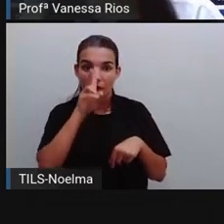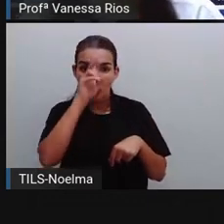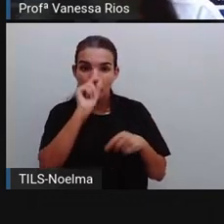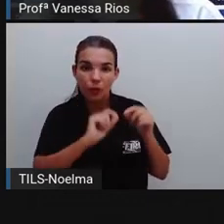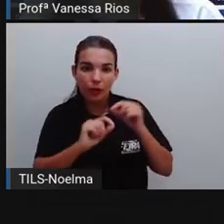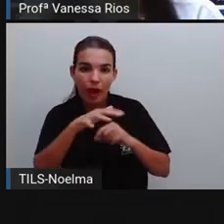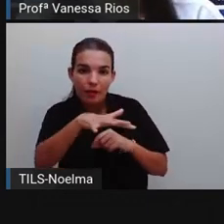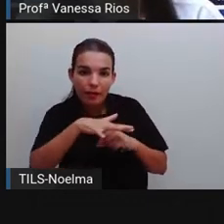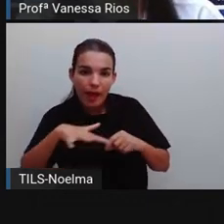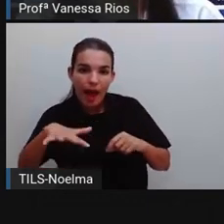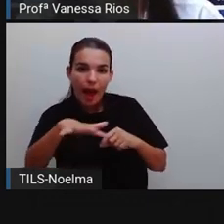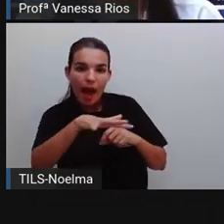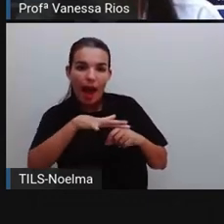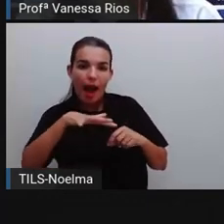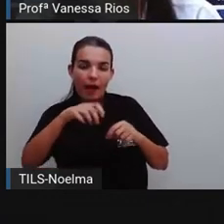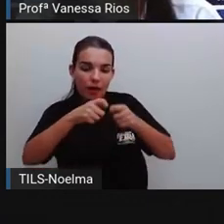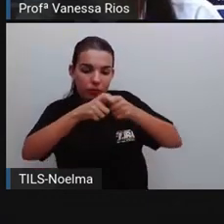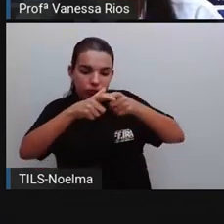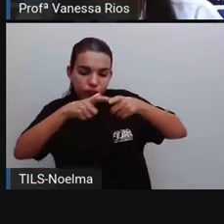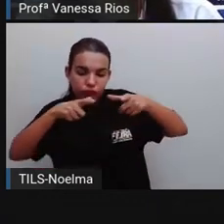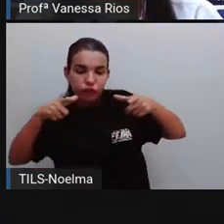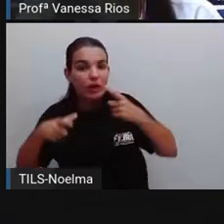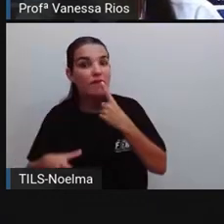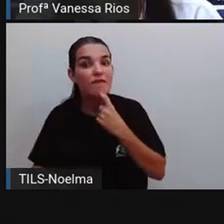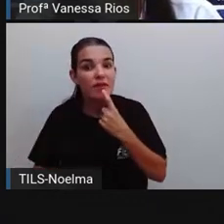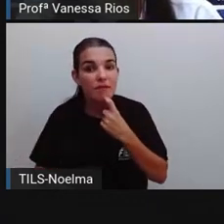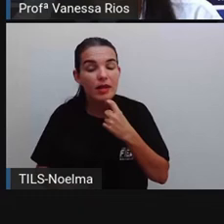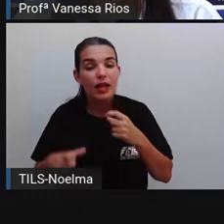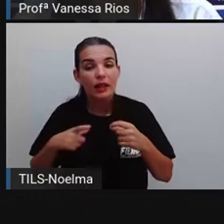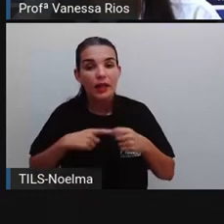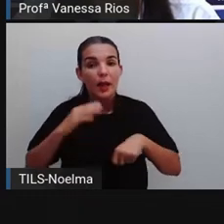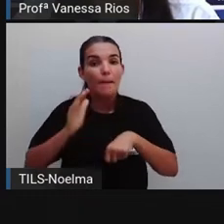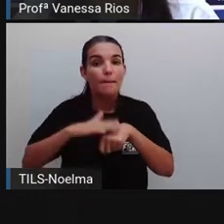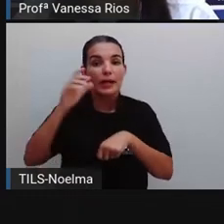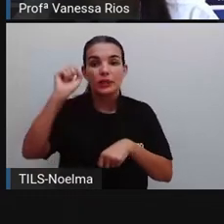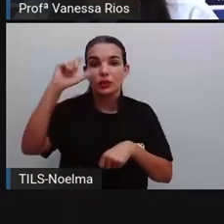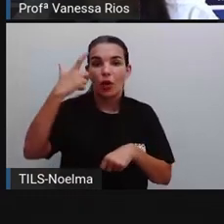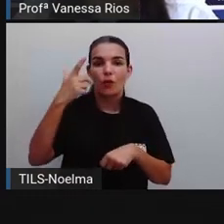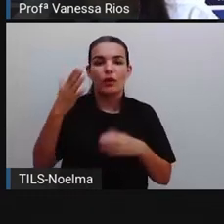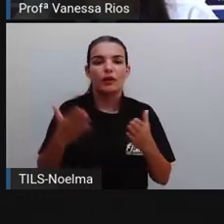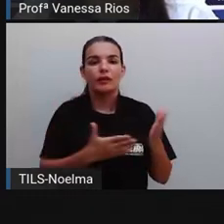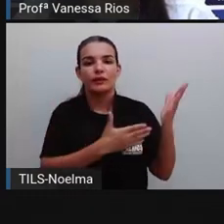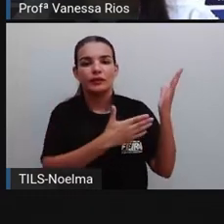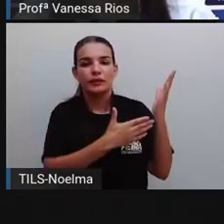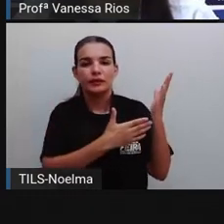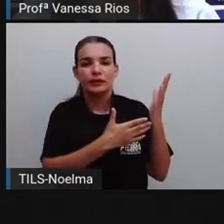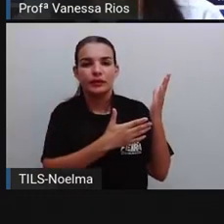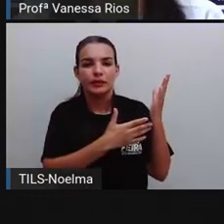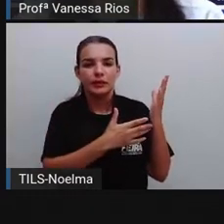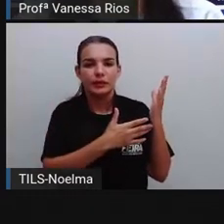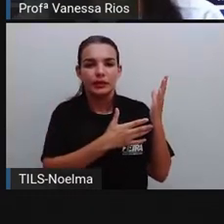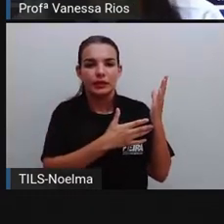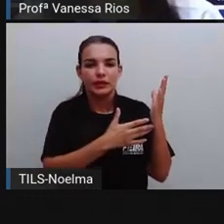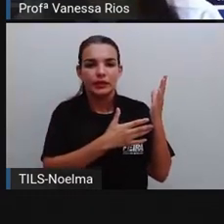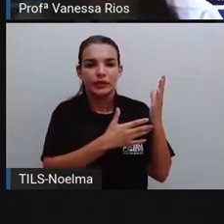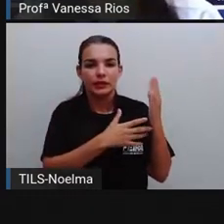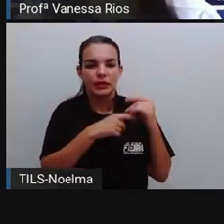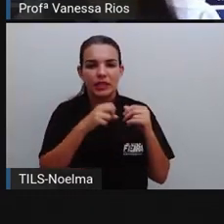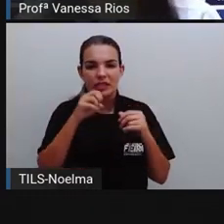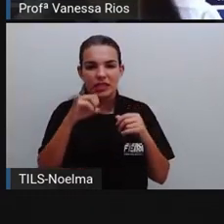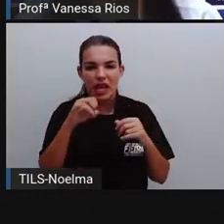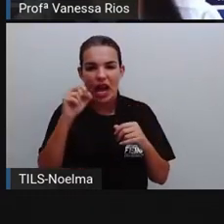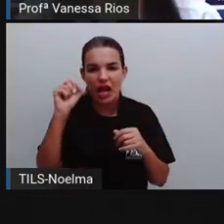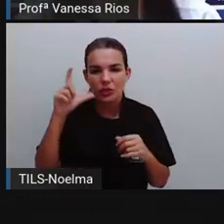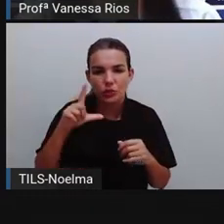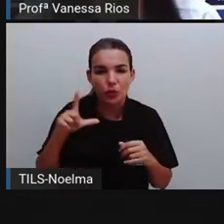diária aumentando. Então, na radiação pequena, seria aí a cor azul até a cor verde,